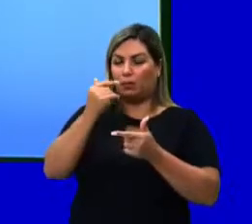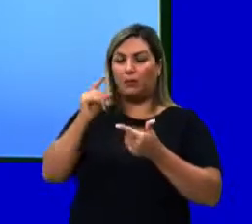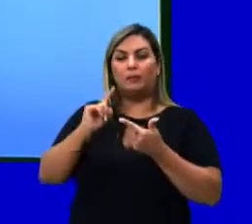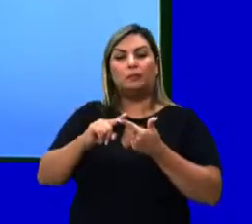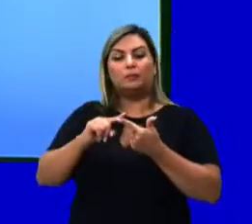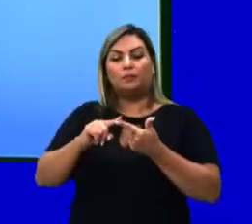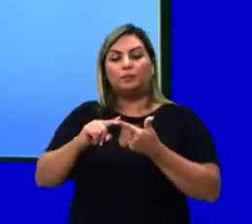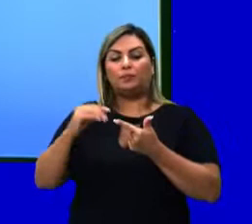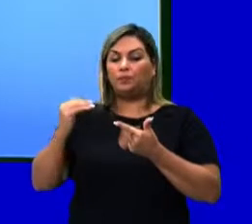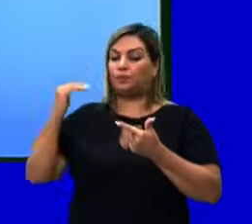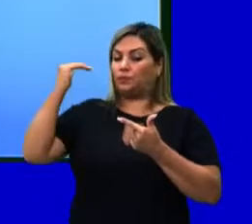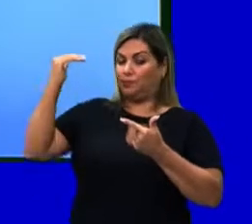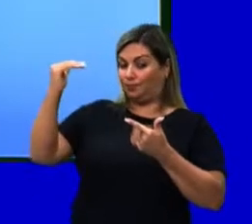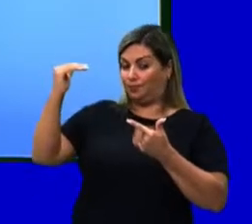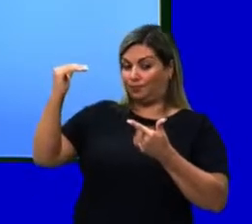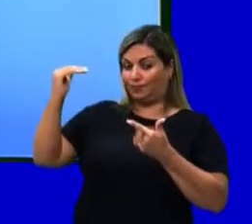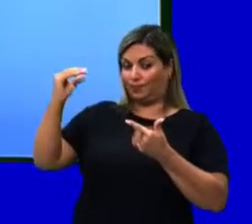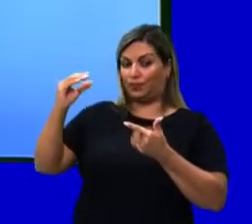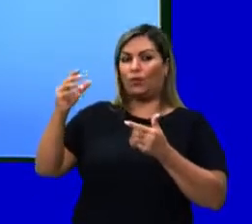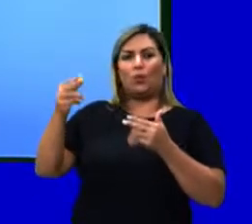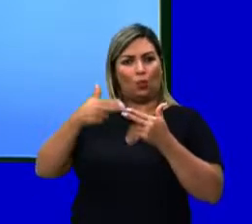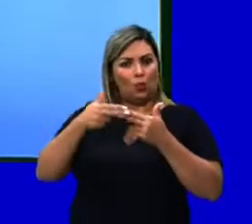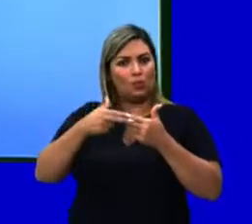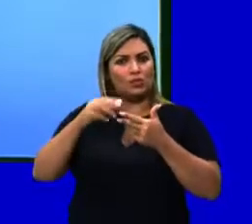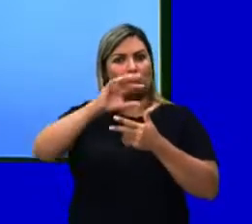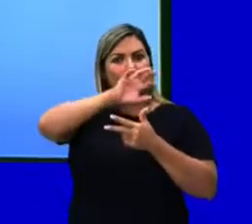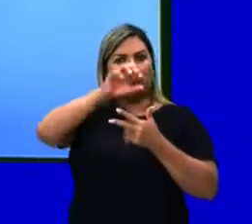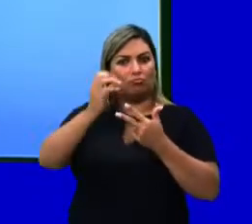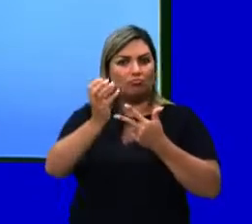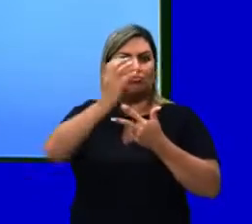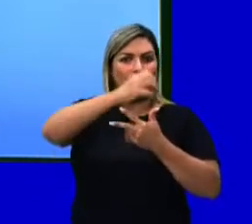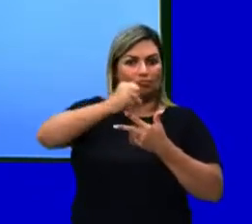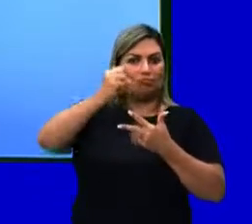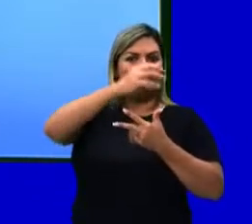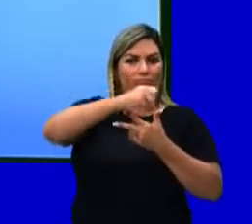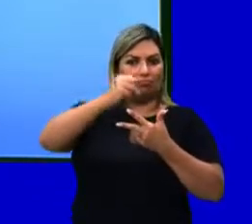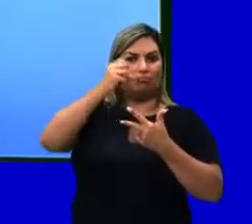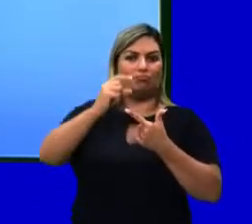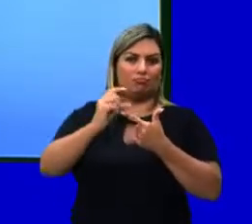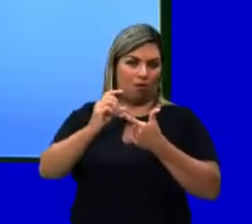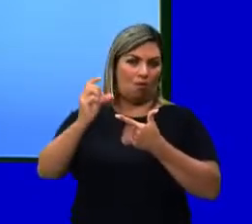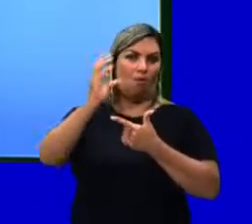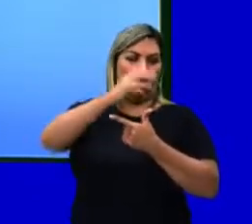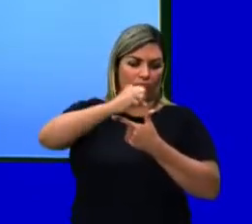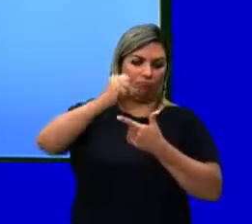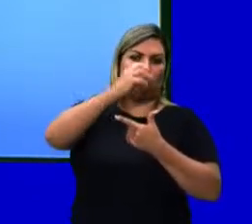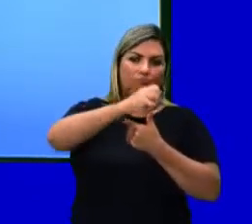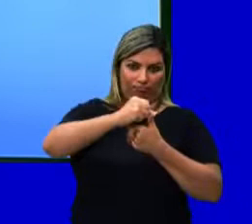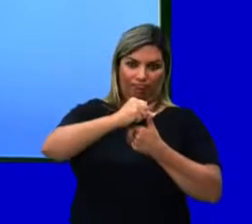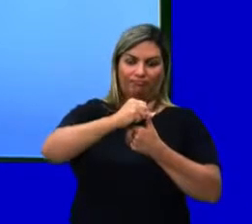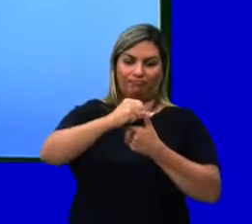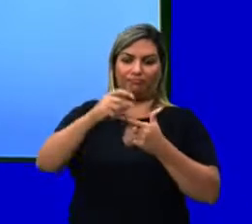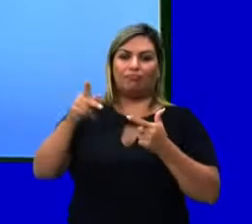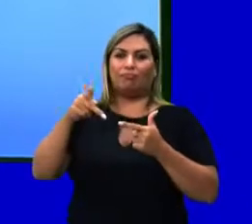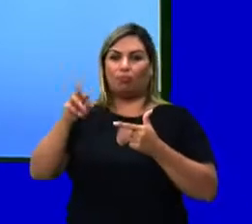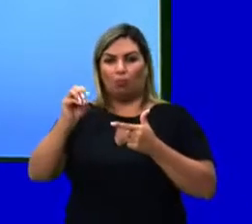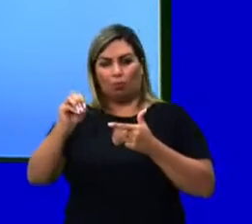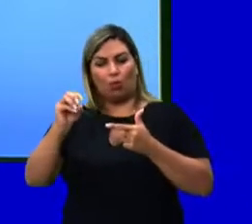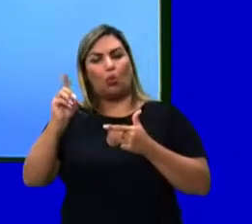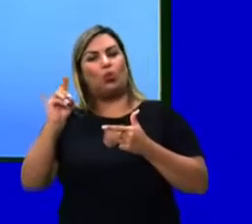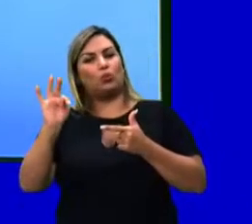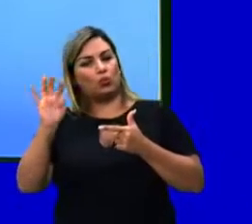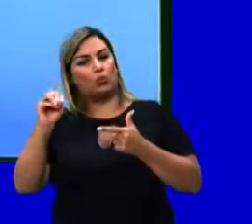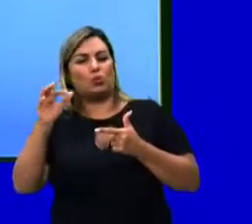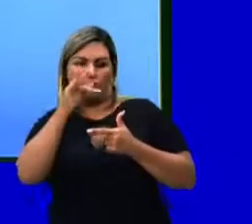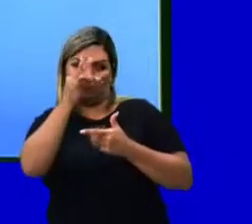E depois, nós temos os consumidores, que vão utilizar essa energia captada pelos produtores.